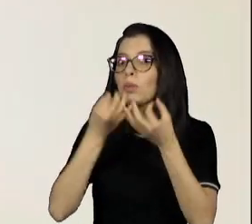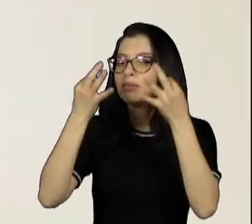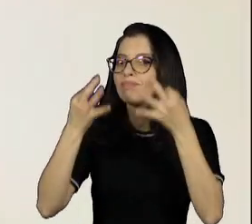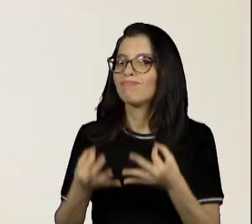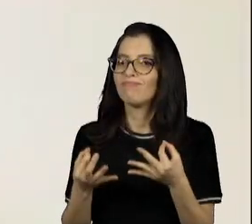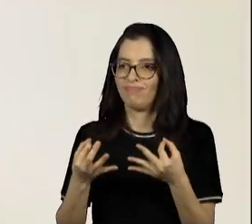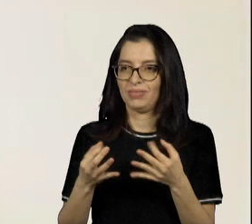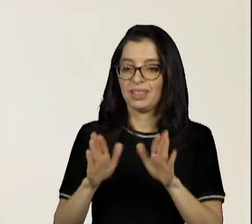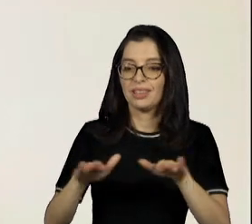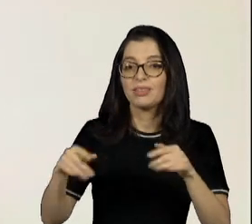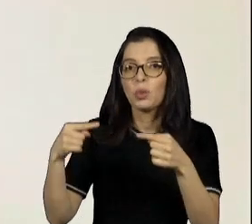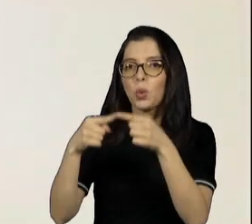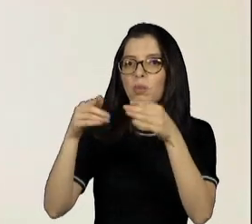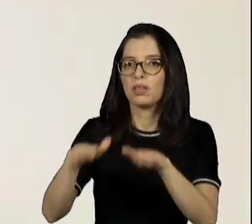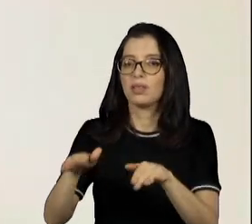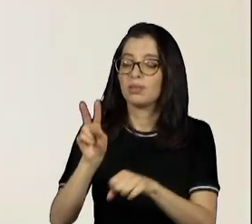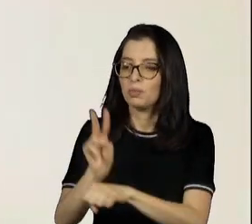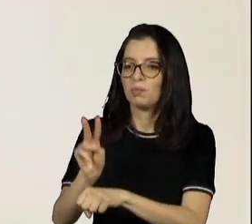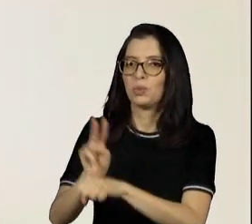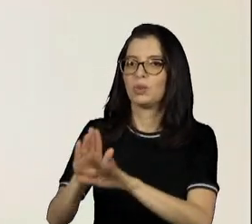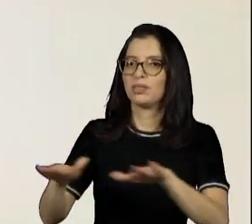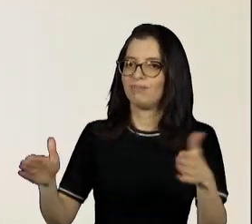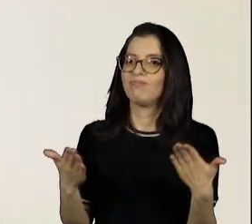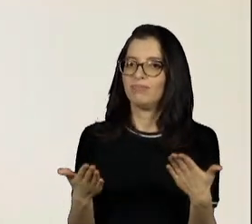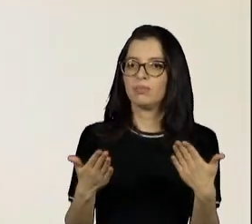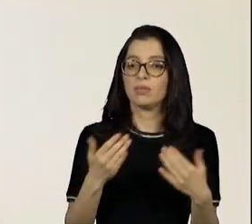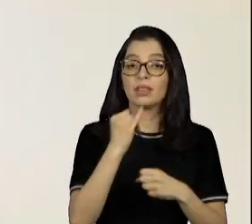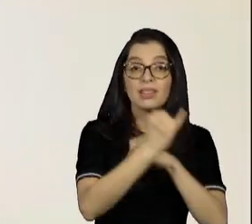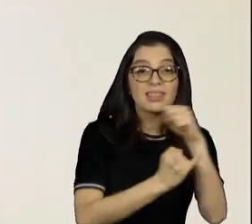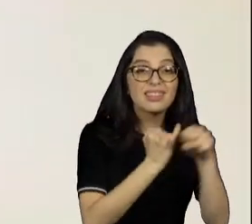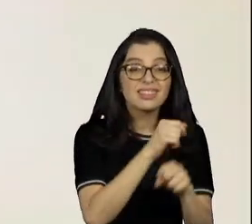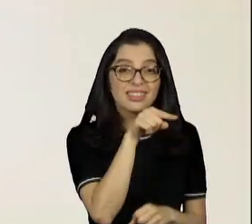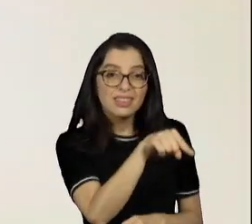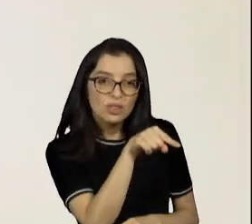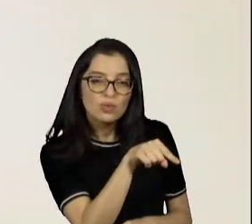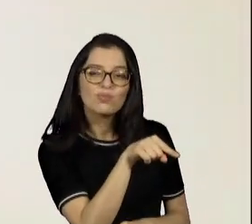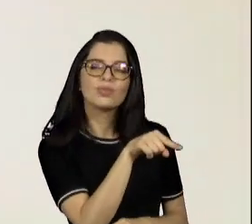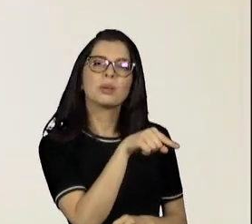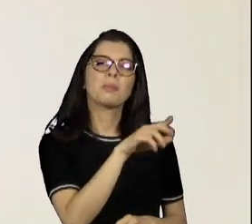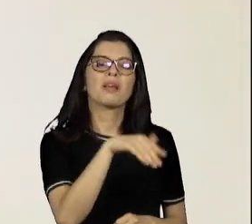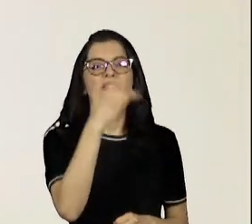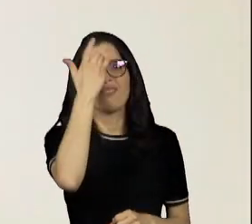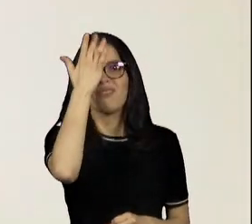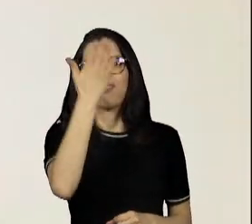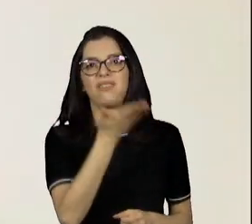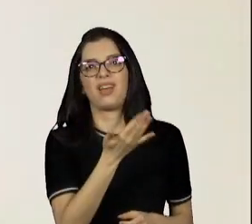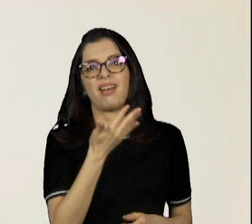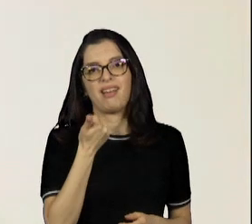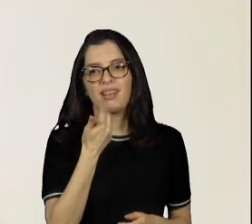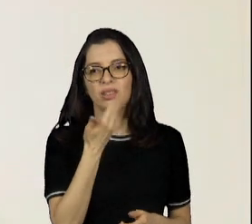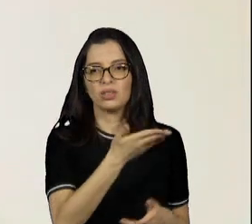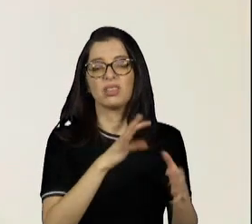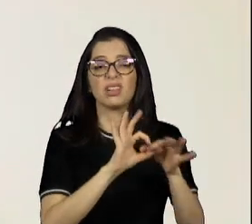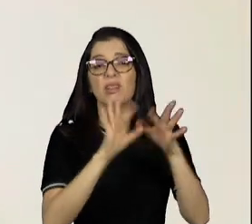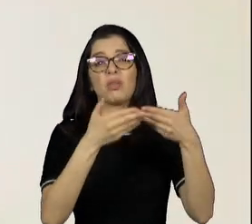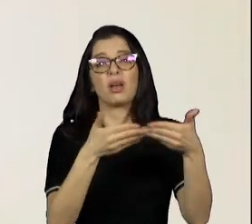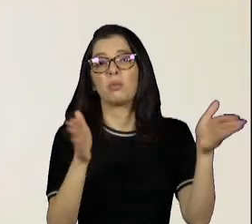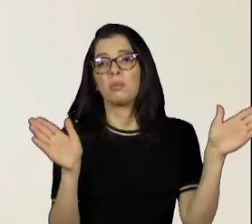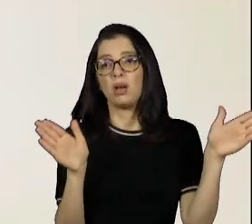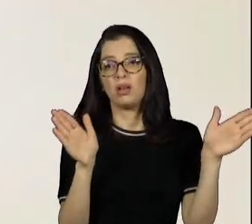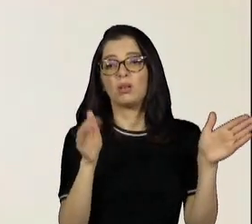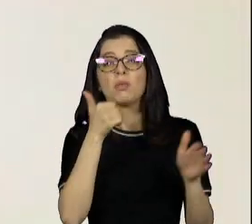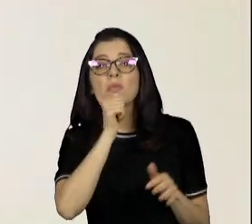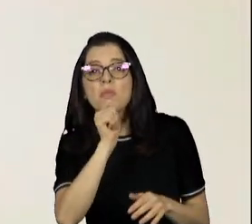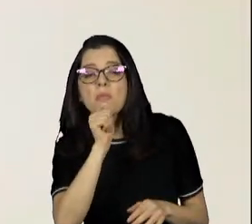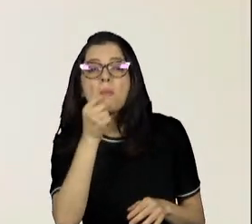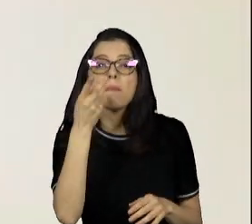crianças. Então, eu acho que é bem mais difícil. Já na internet, fica um pouco mais fácil. Então, acredito que os pais que buscam alguma